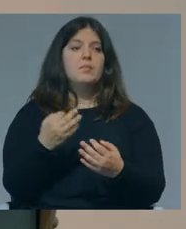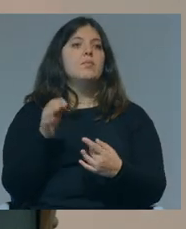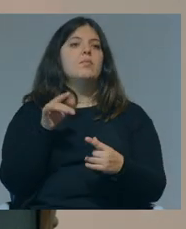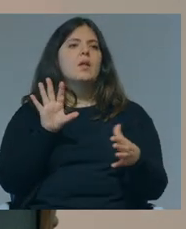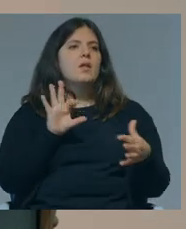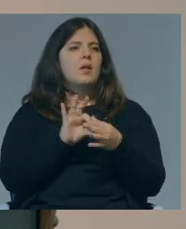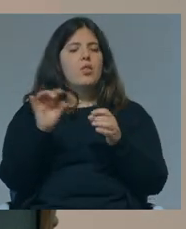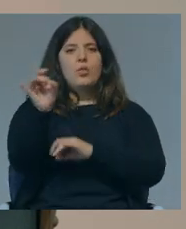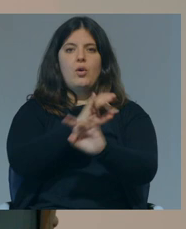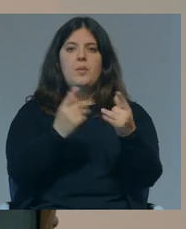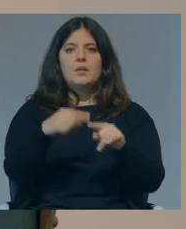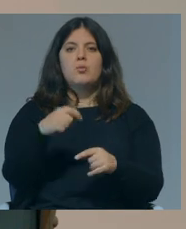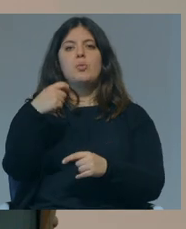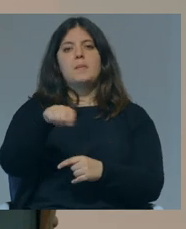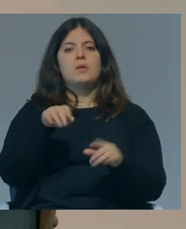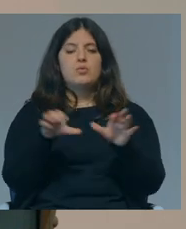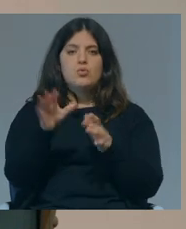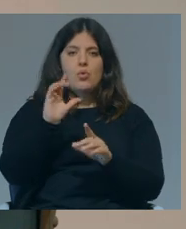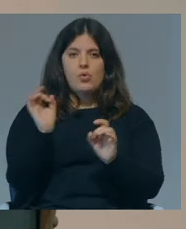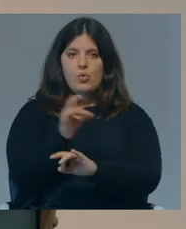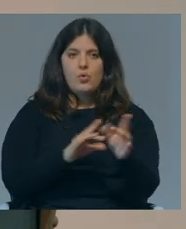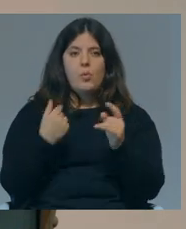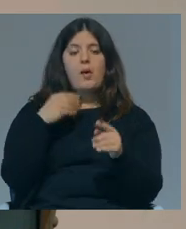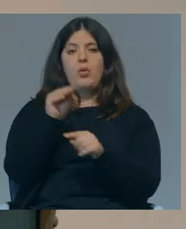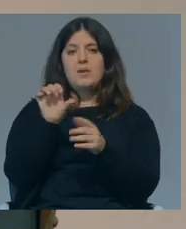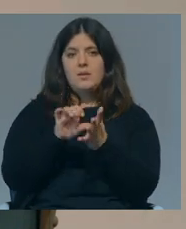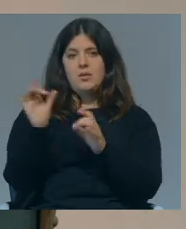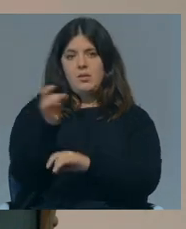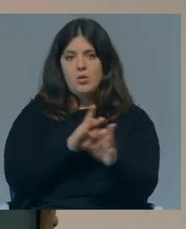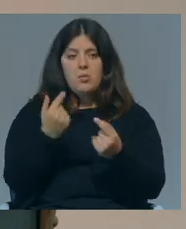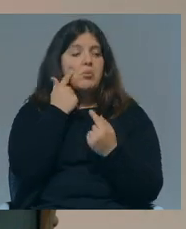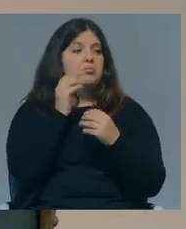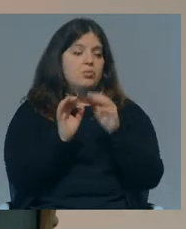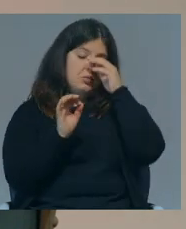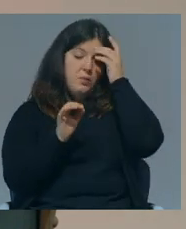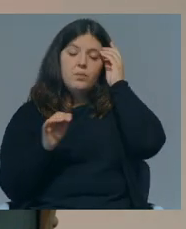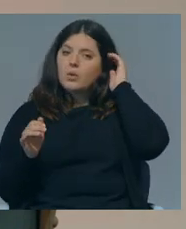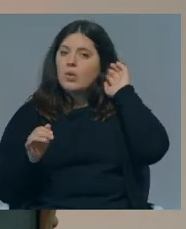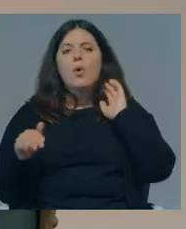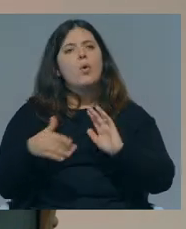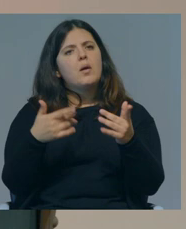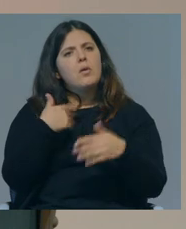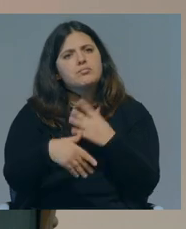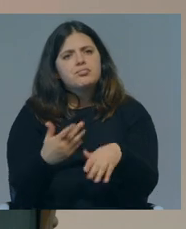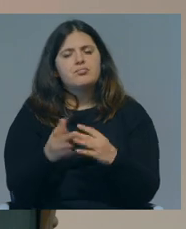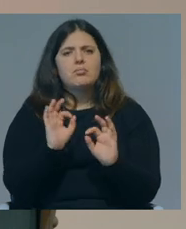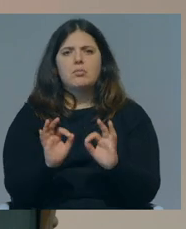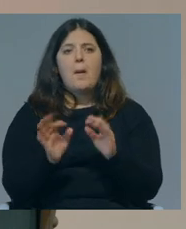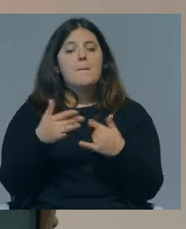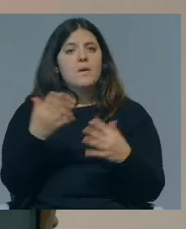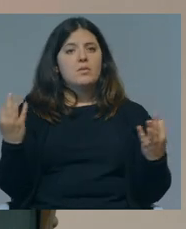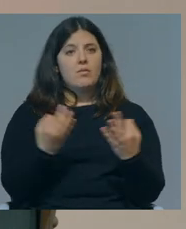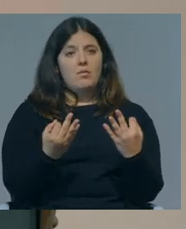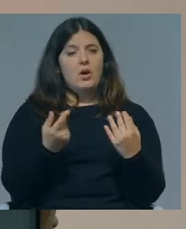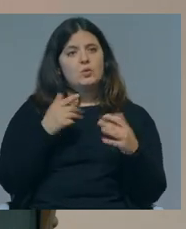e ao nível da União Europeia, temos uma Presidente da Comissão Europeia, temos uma Presidente do Banco Central Europeu, quero dizer, o caminho vai acontecendo devagarinho, não é? Mas, de facto,